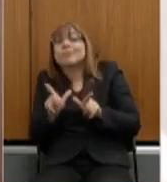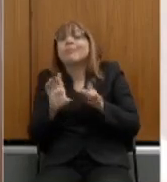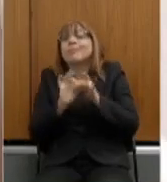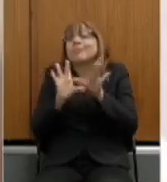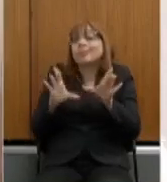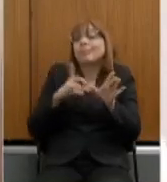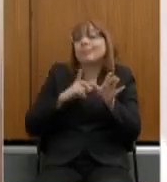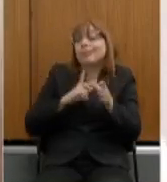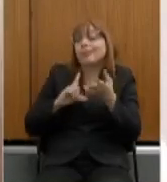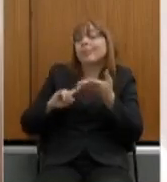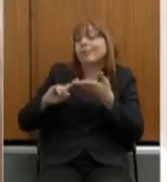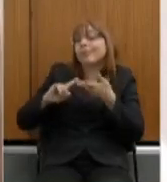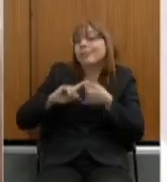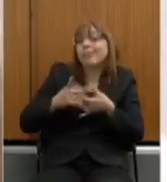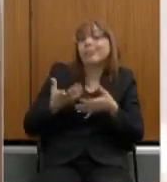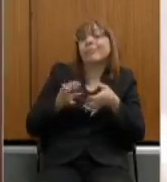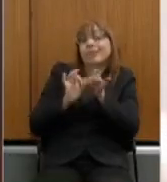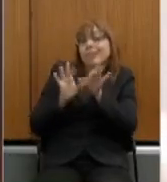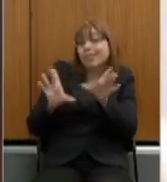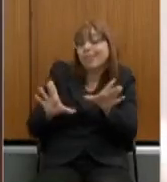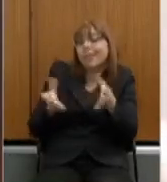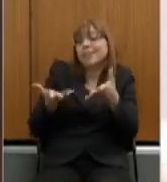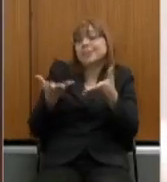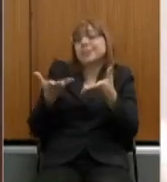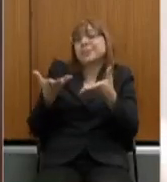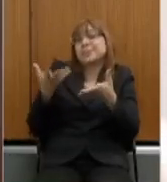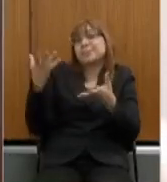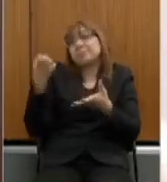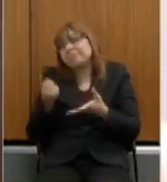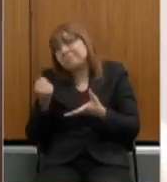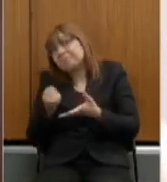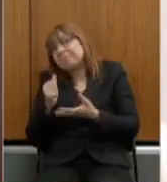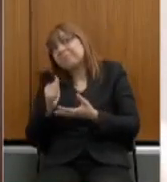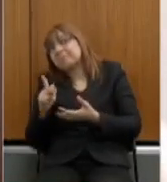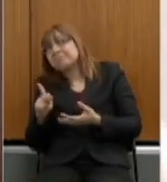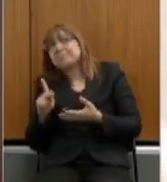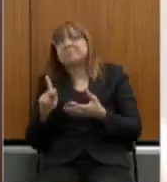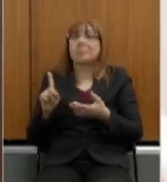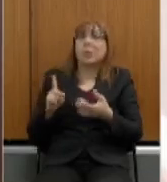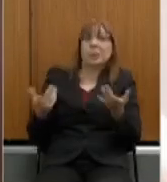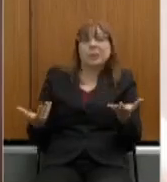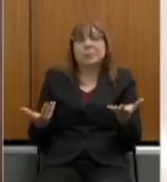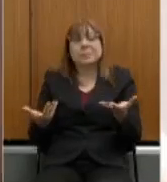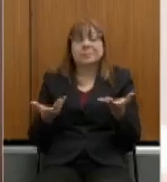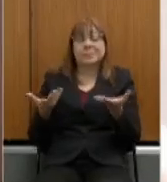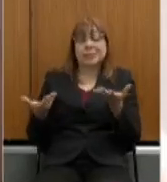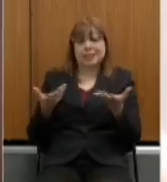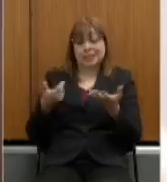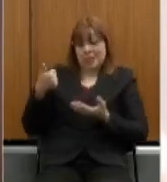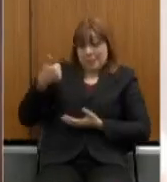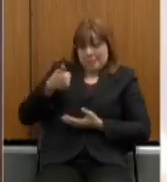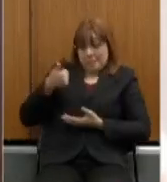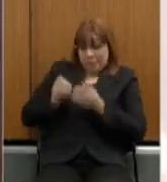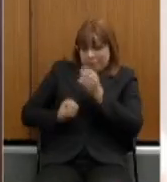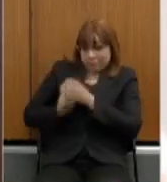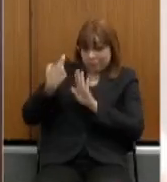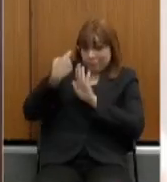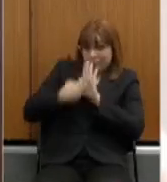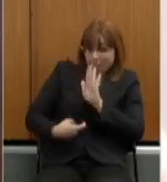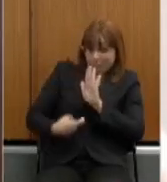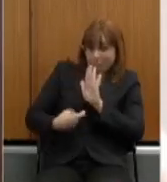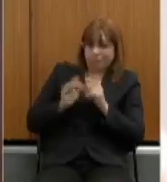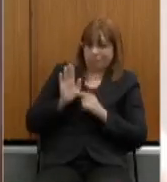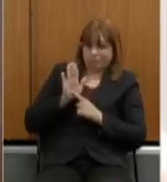diferenciados para a concessão de benefícios de aposentadoria. Na primeira versão que fizemos e que foi